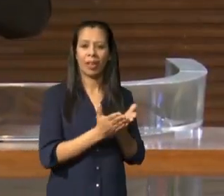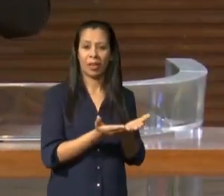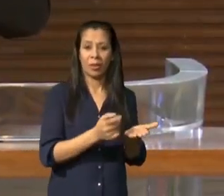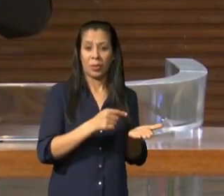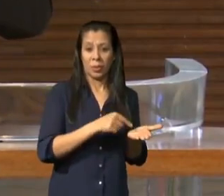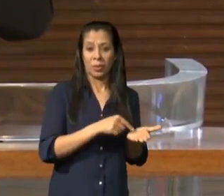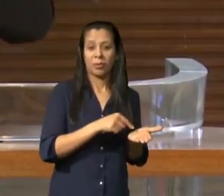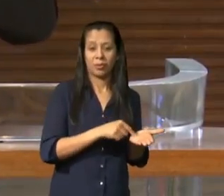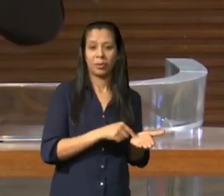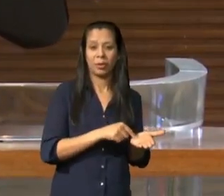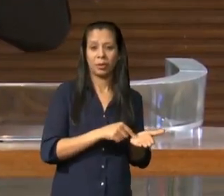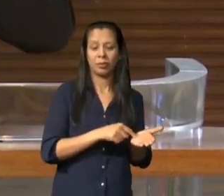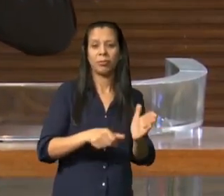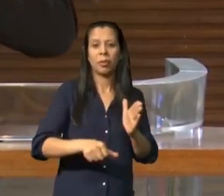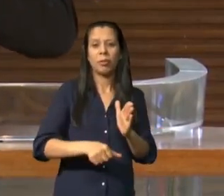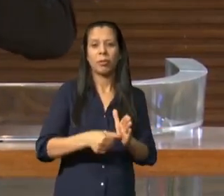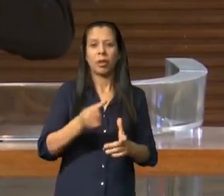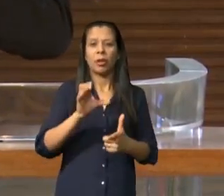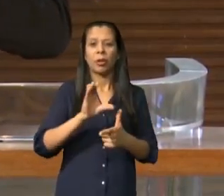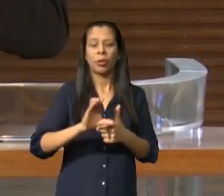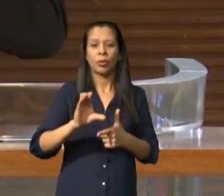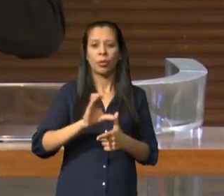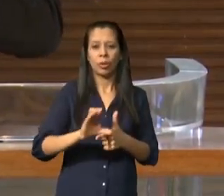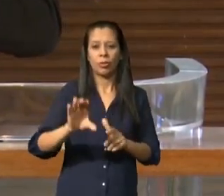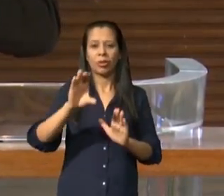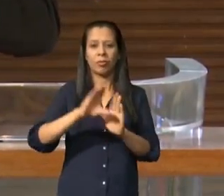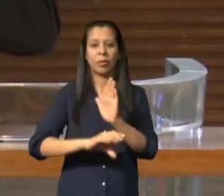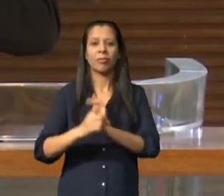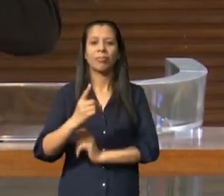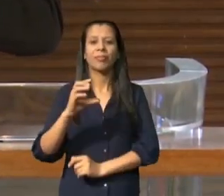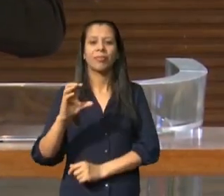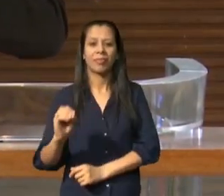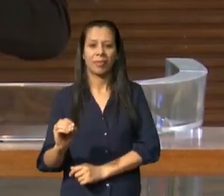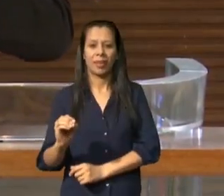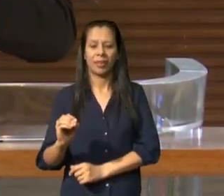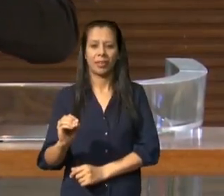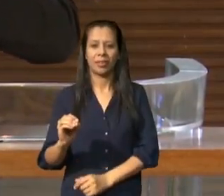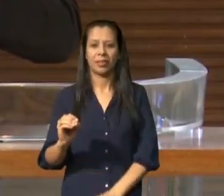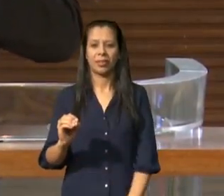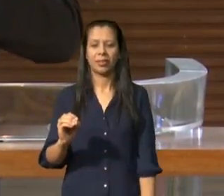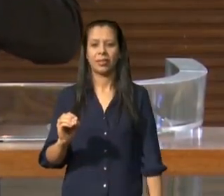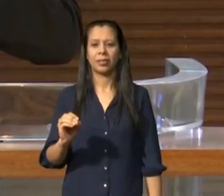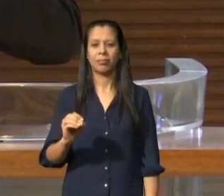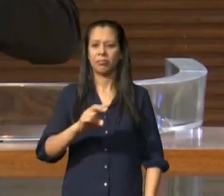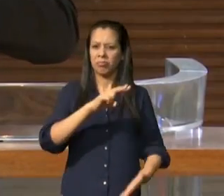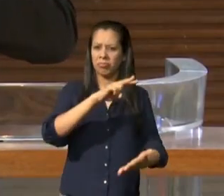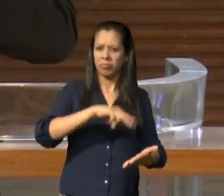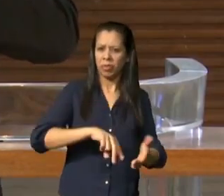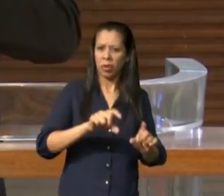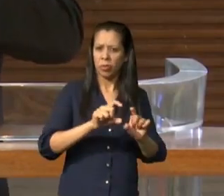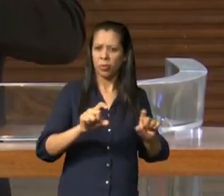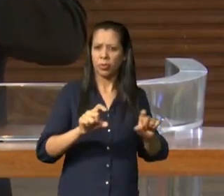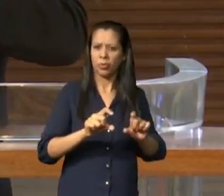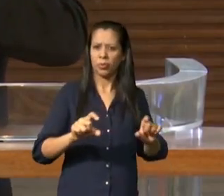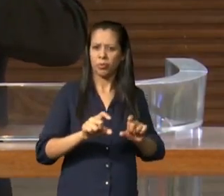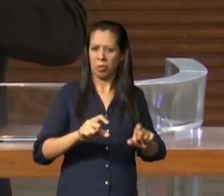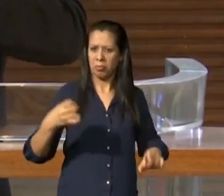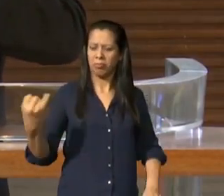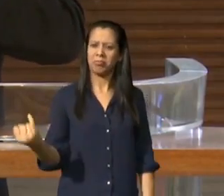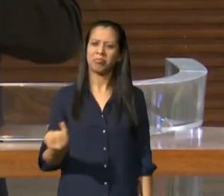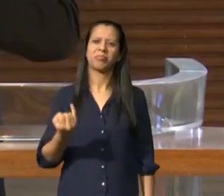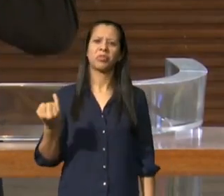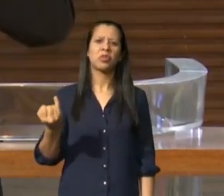Coríntios capítulo 10 deixa sua bíblia aberta aí nós iremos ler alguns versículos preciosos deste